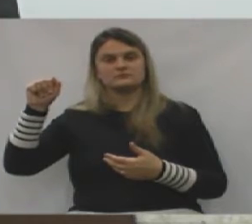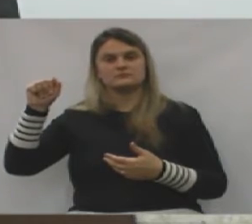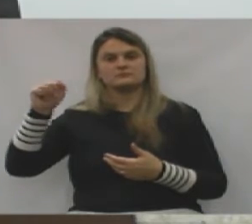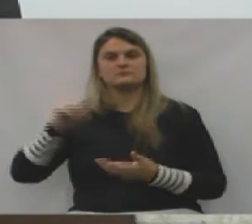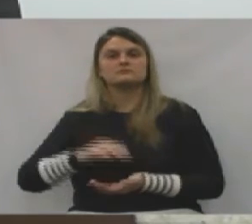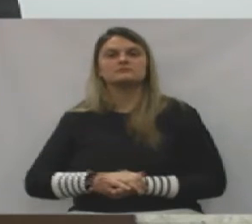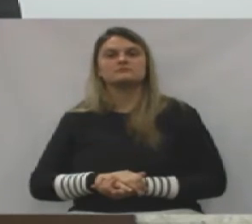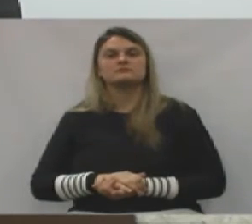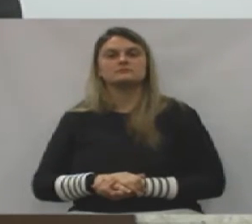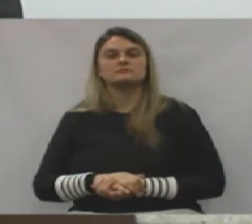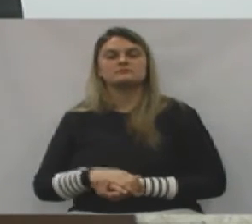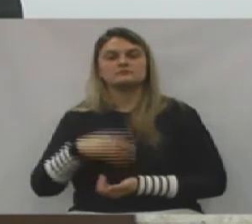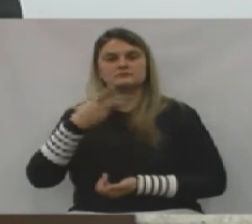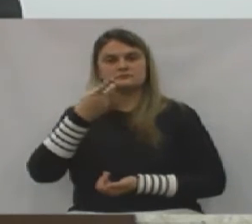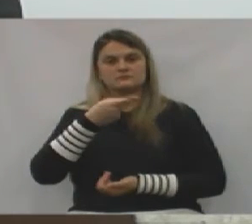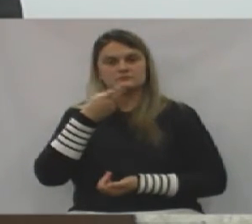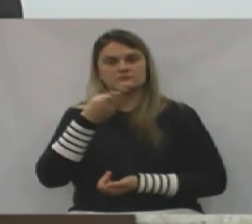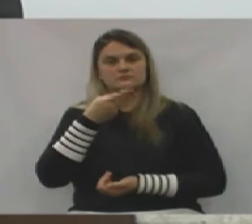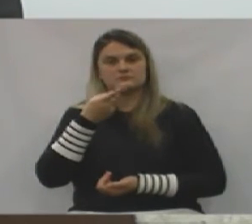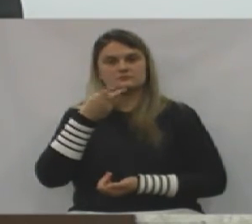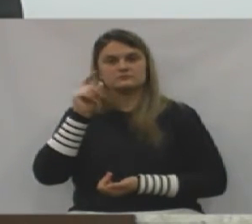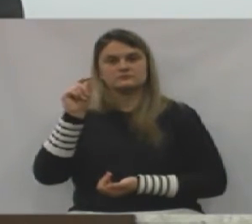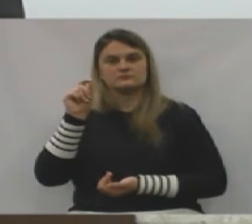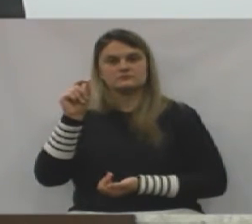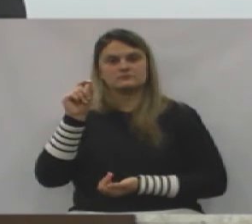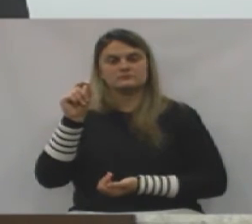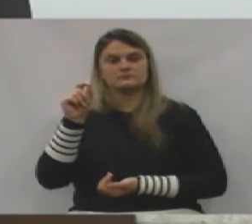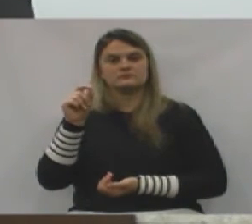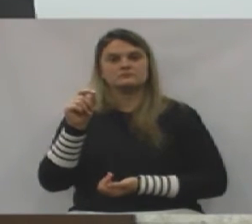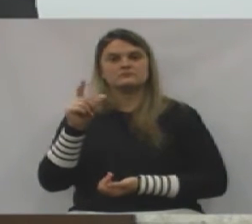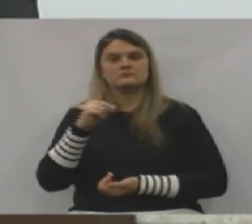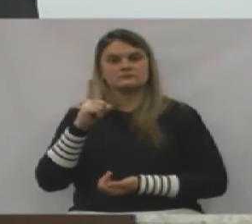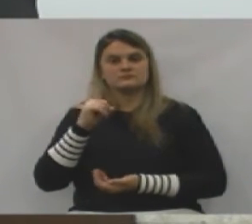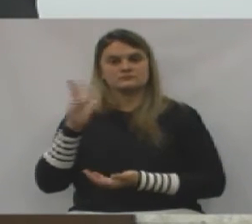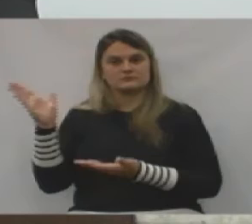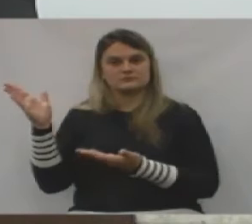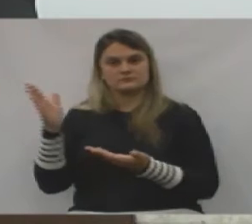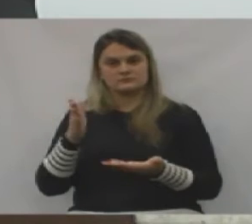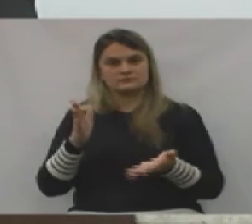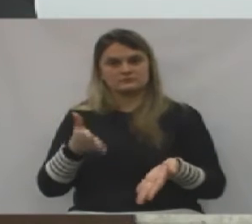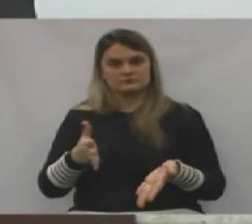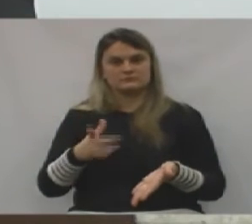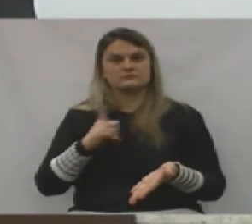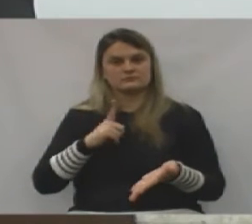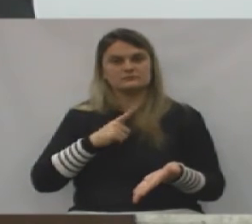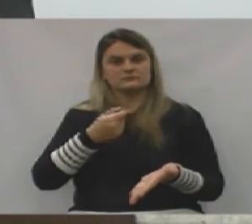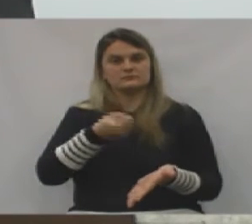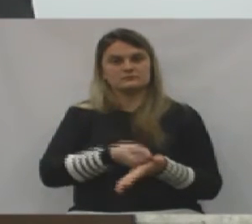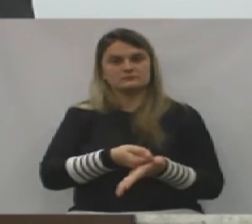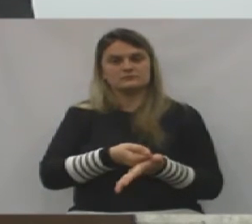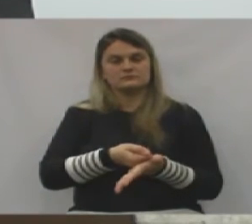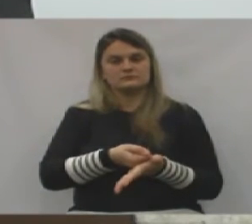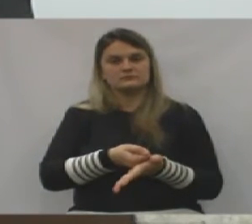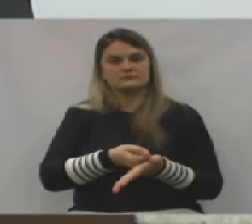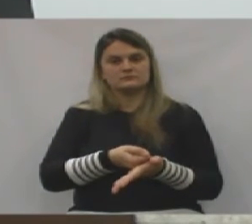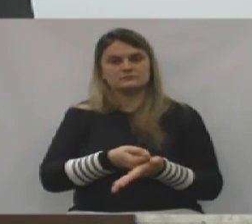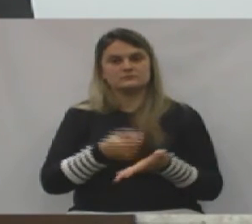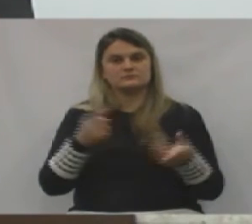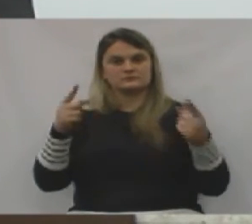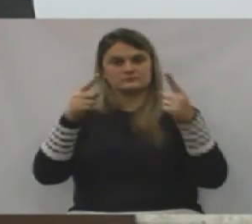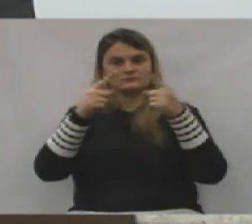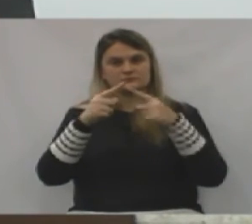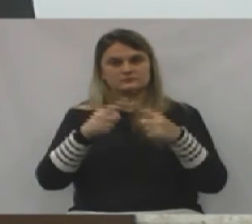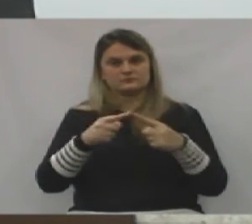e ela dizendo que o que está vindo agora estão conseguindo cumprir com as metas.